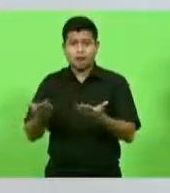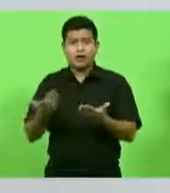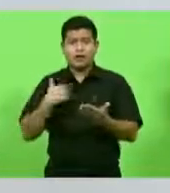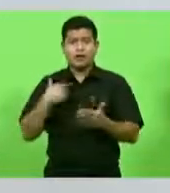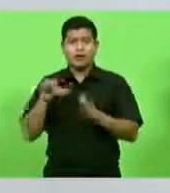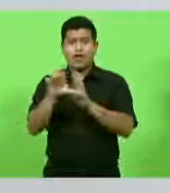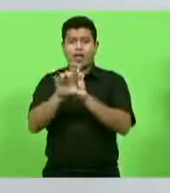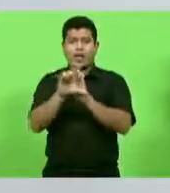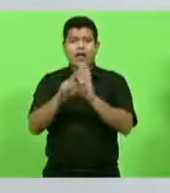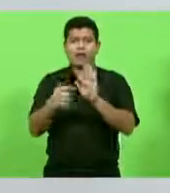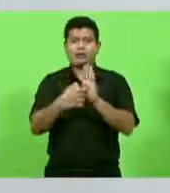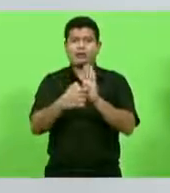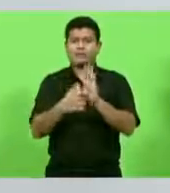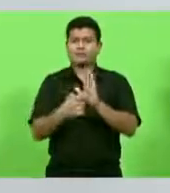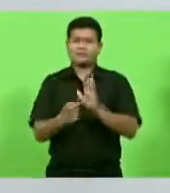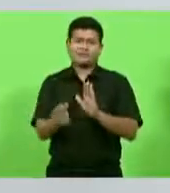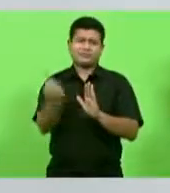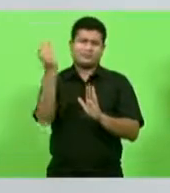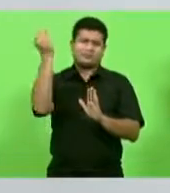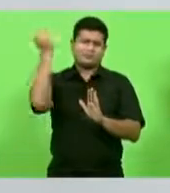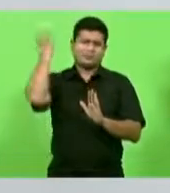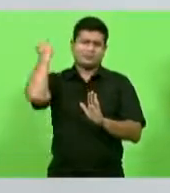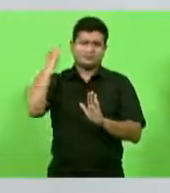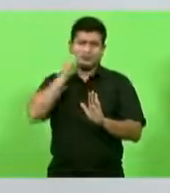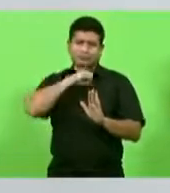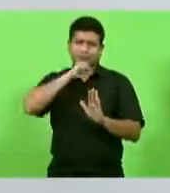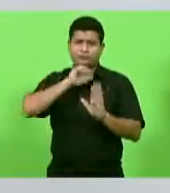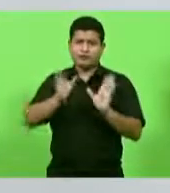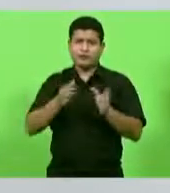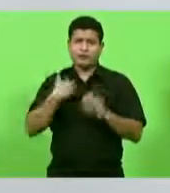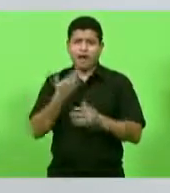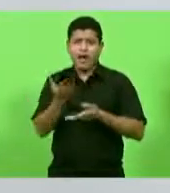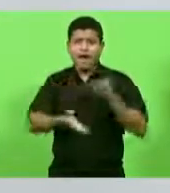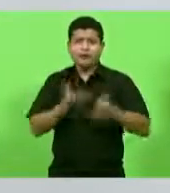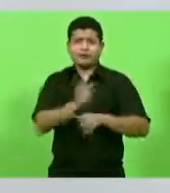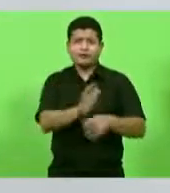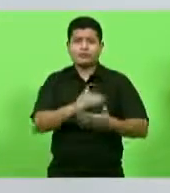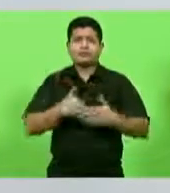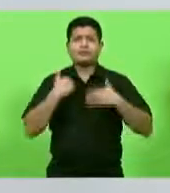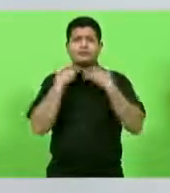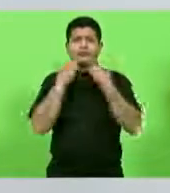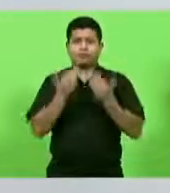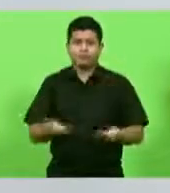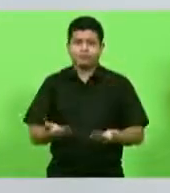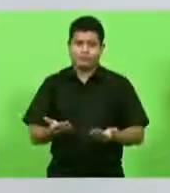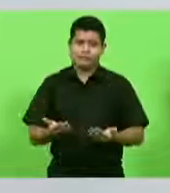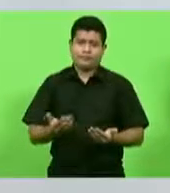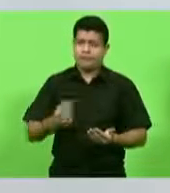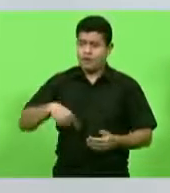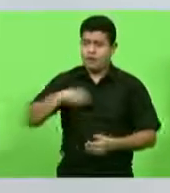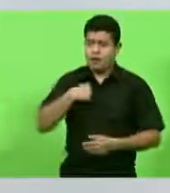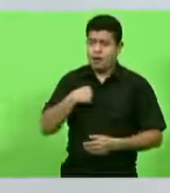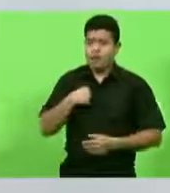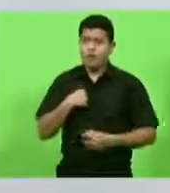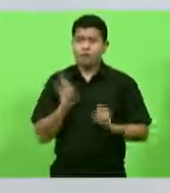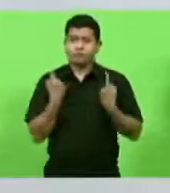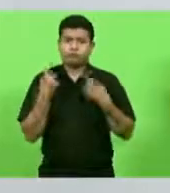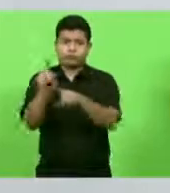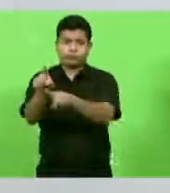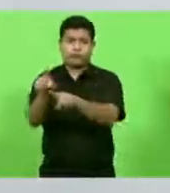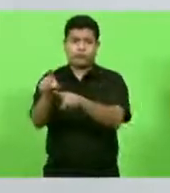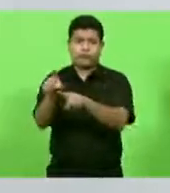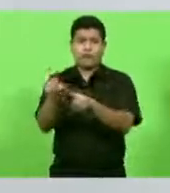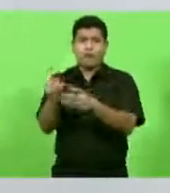dessa legislação, que às vezes é ultrapassada, e não atende, a necessidade do pescador, então eu deixo aqui, essa palavra de repúdio,